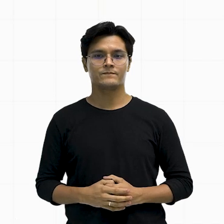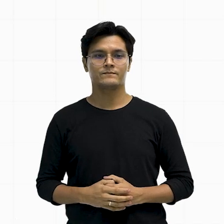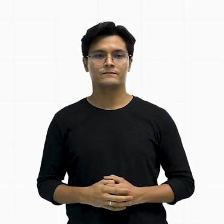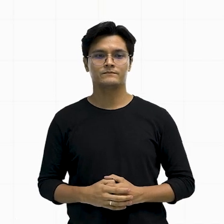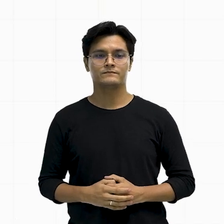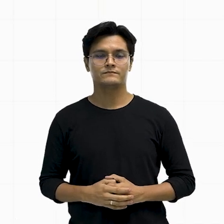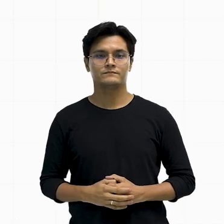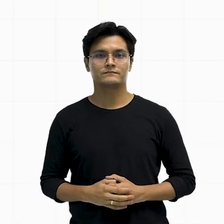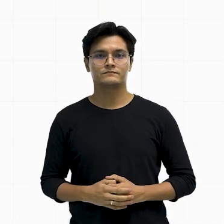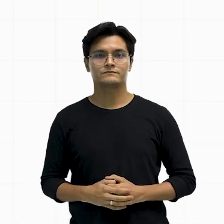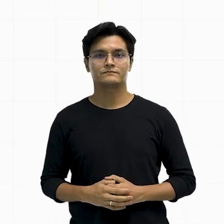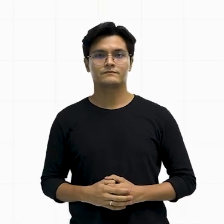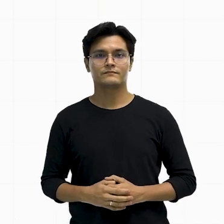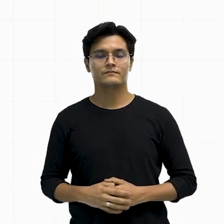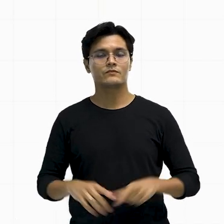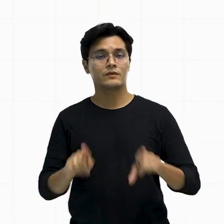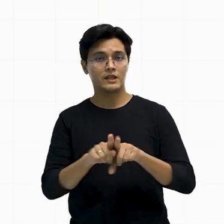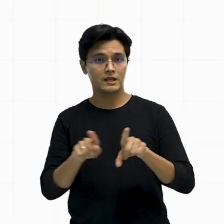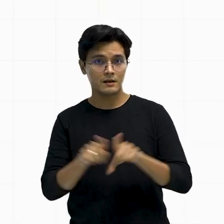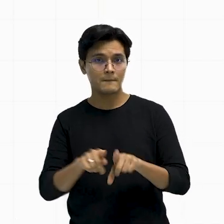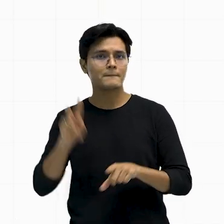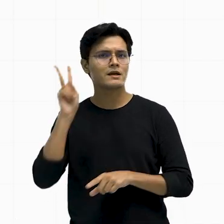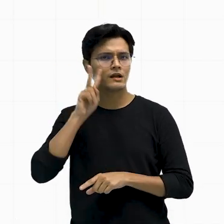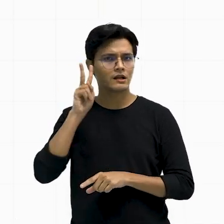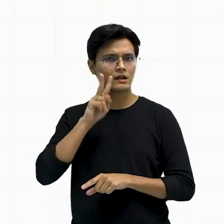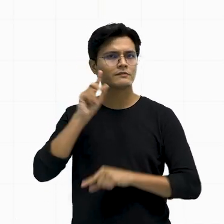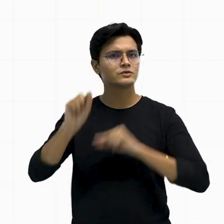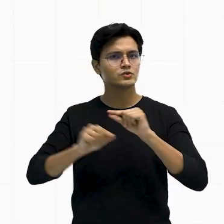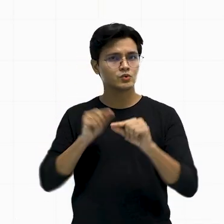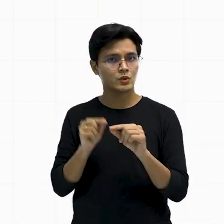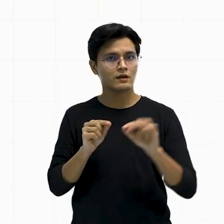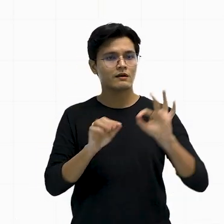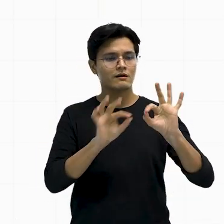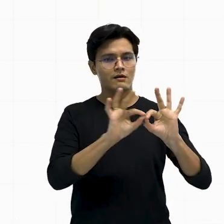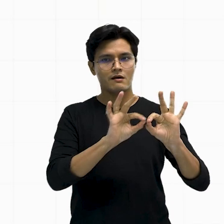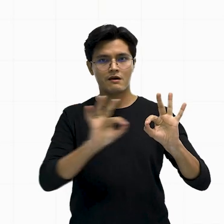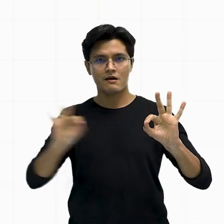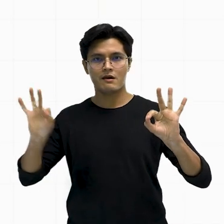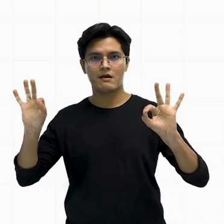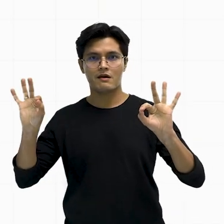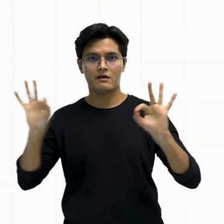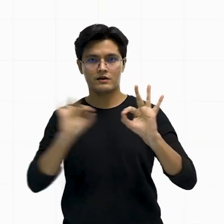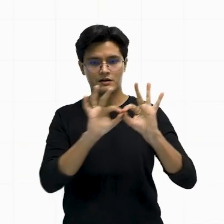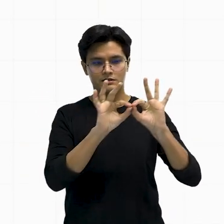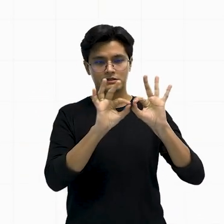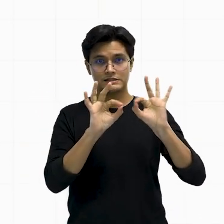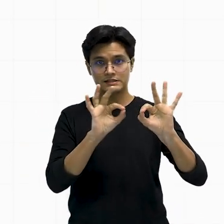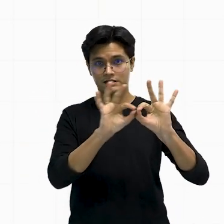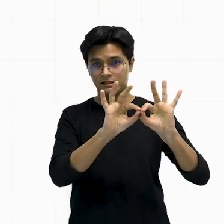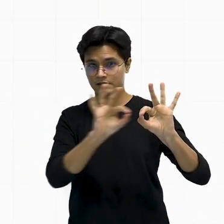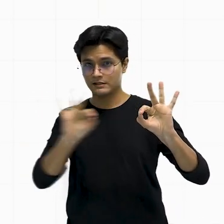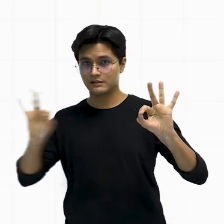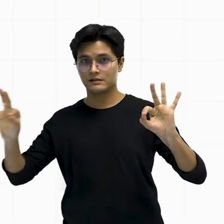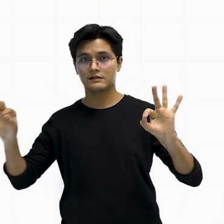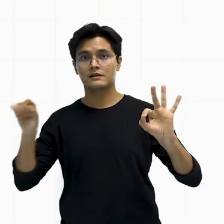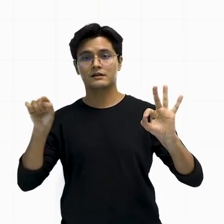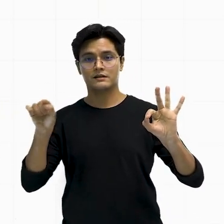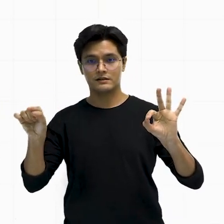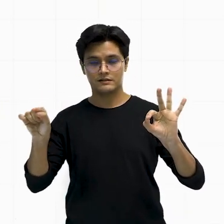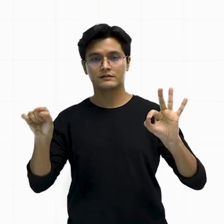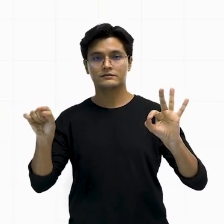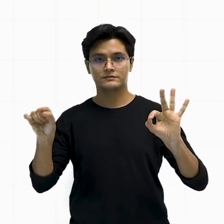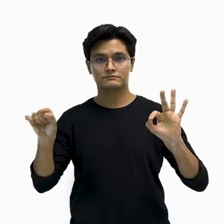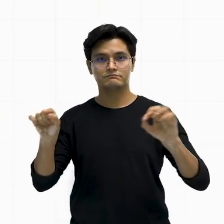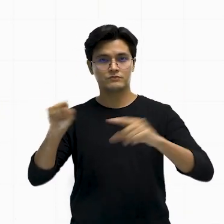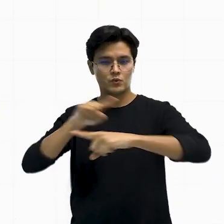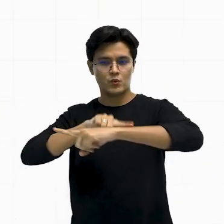Além disso, lembre-se também de que as semirretas que definem o ângulo raso, né? O ângulo